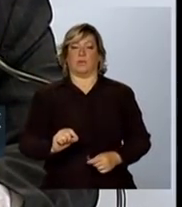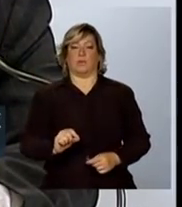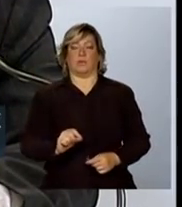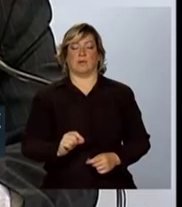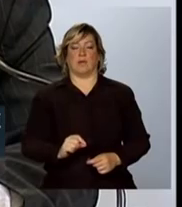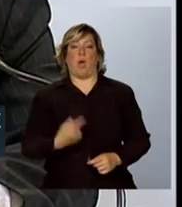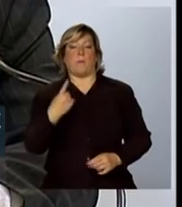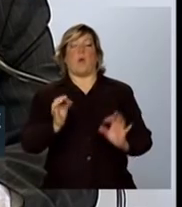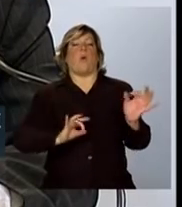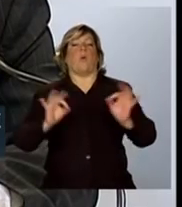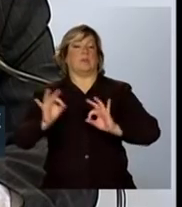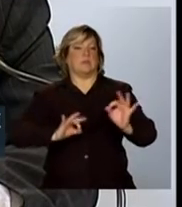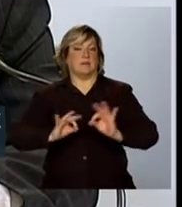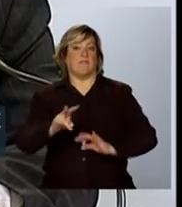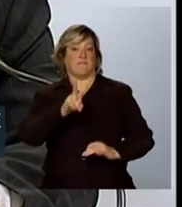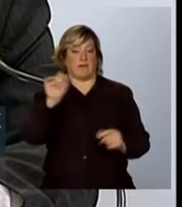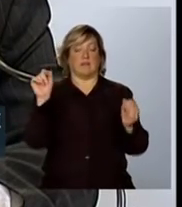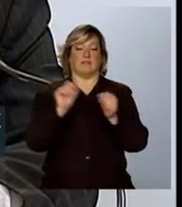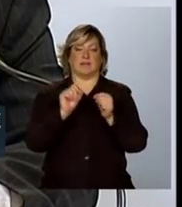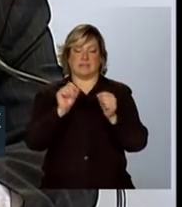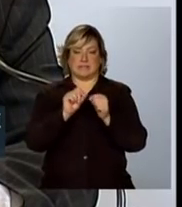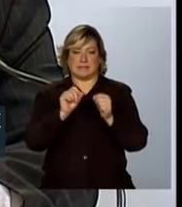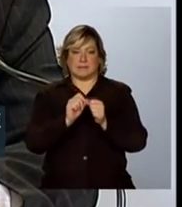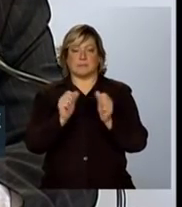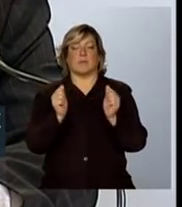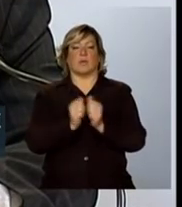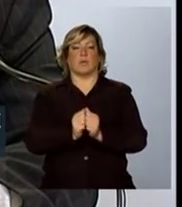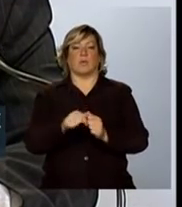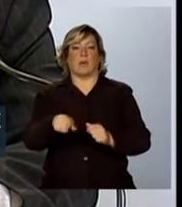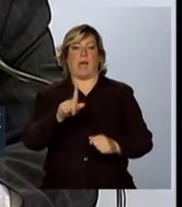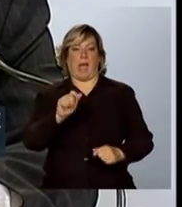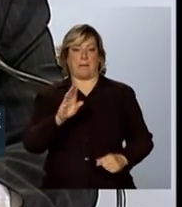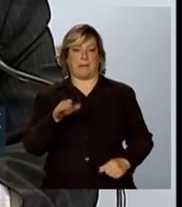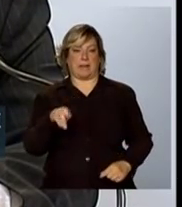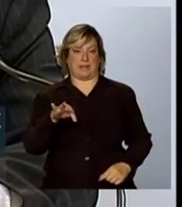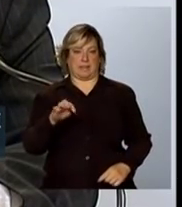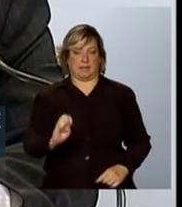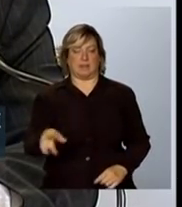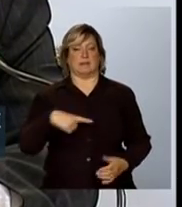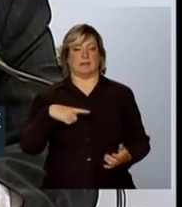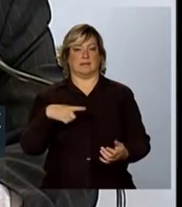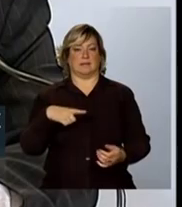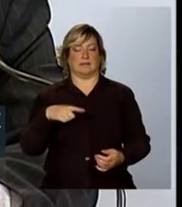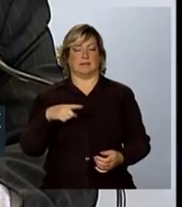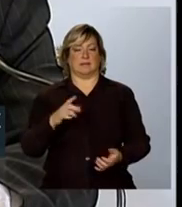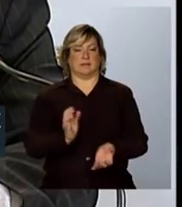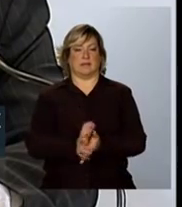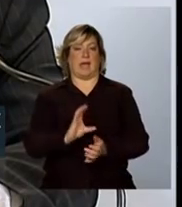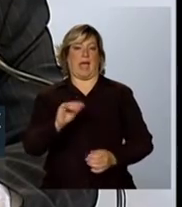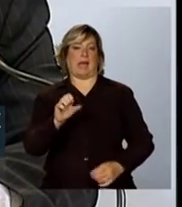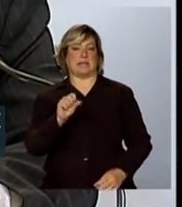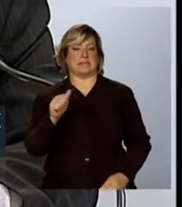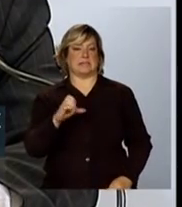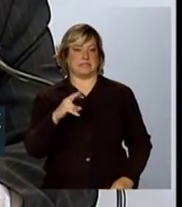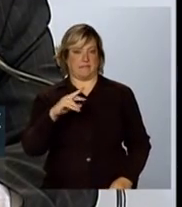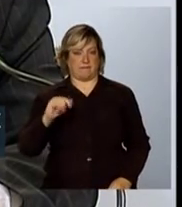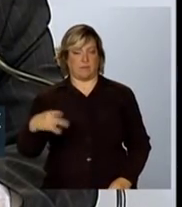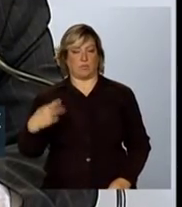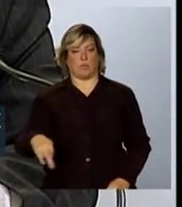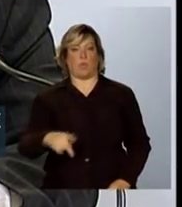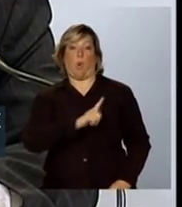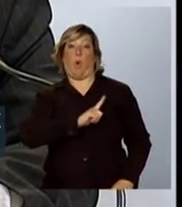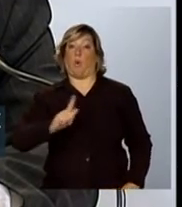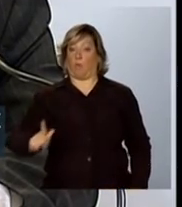Uma coordenação que vai ser feita através do gabinete da Casa Civil do